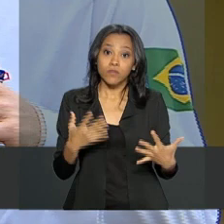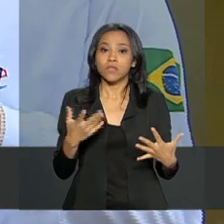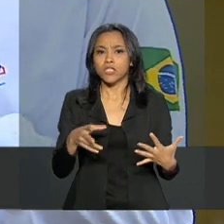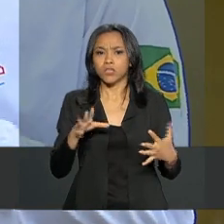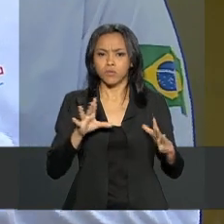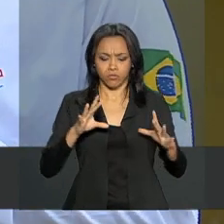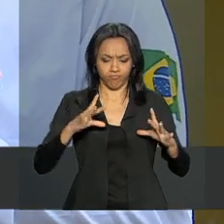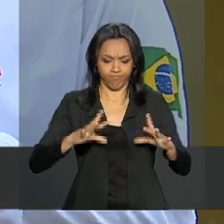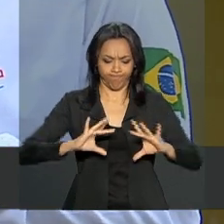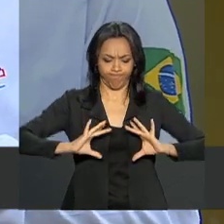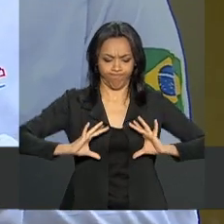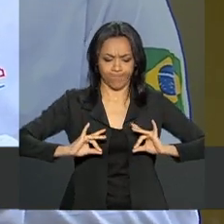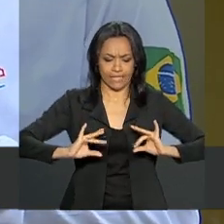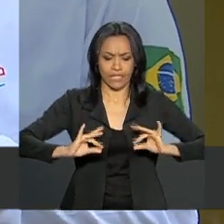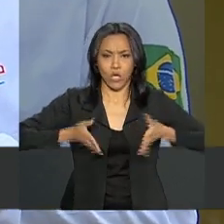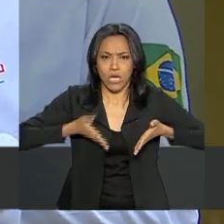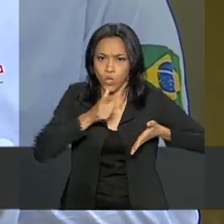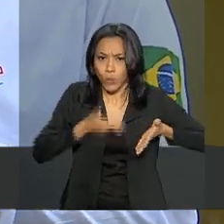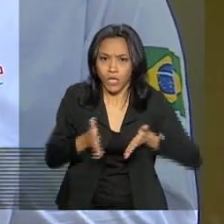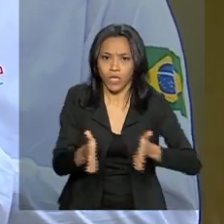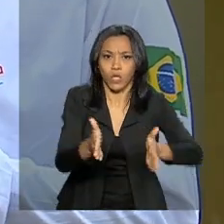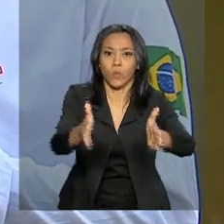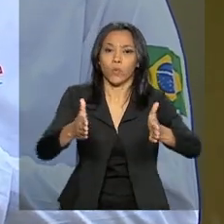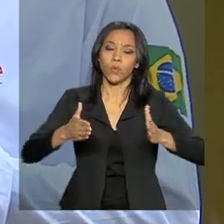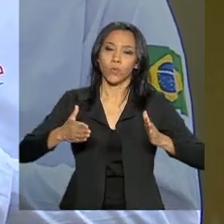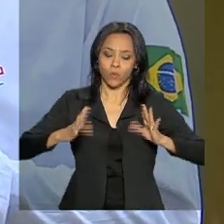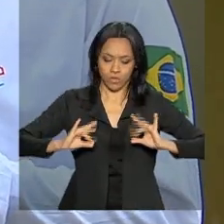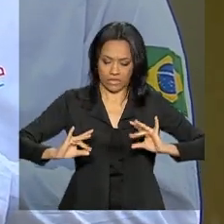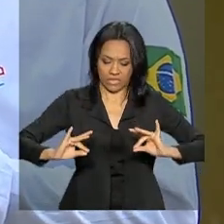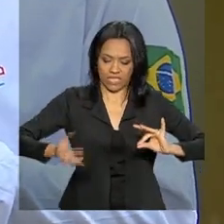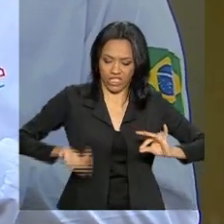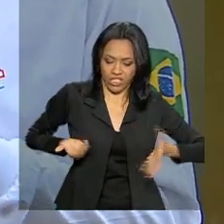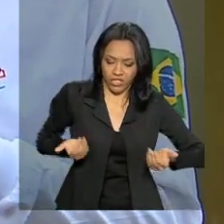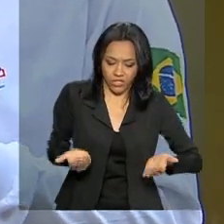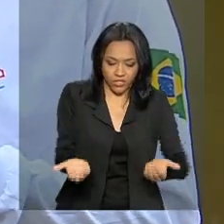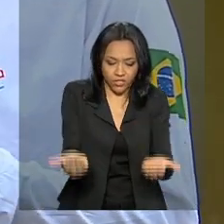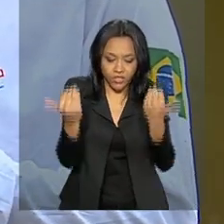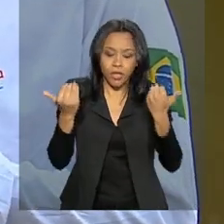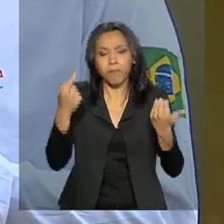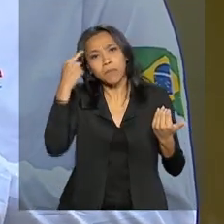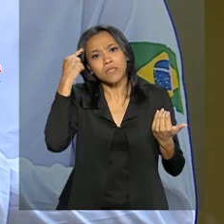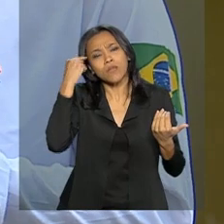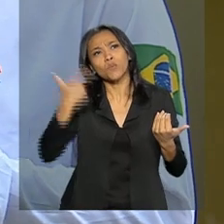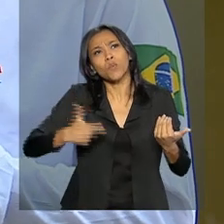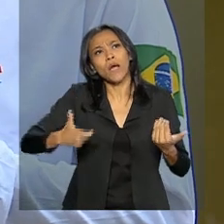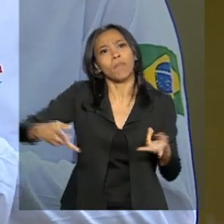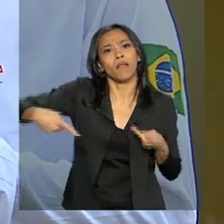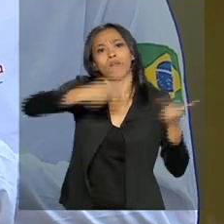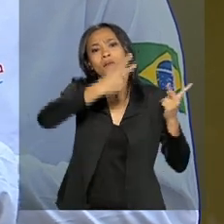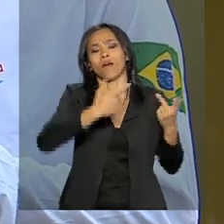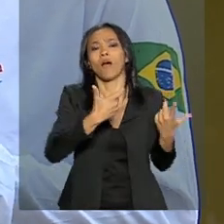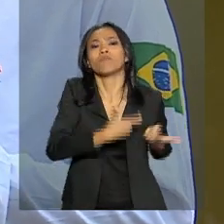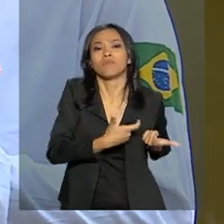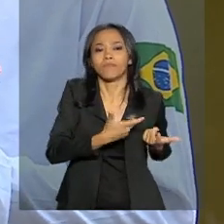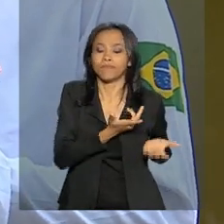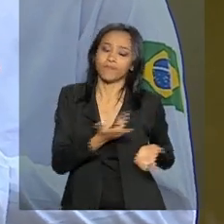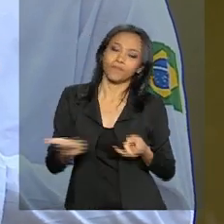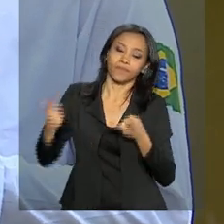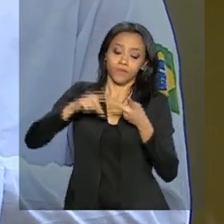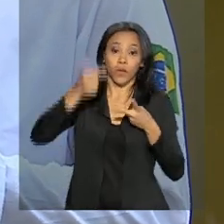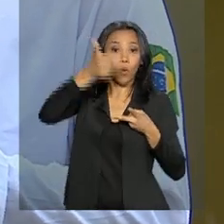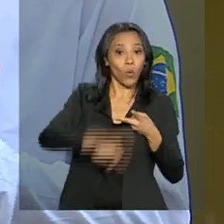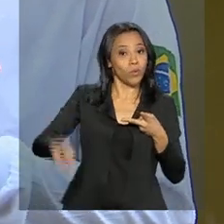rio ou nas margens. A gente deveria pensar em um local para colocar esse rejeito. Outra questão é que,